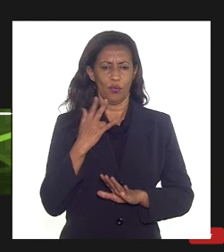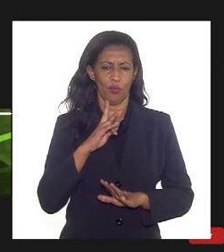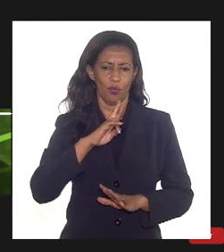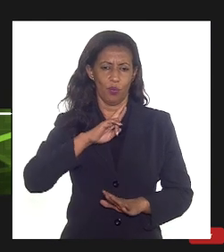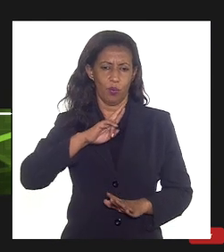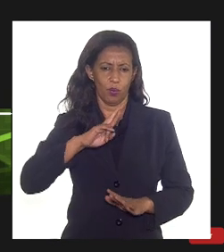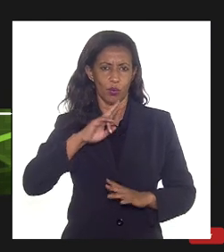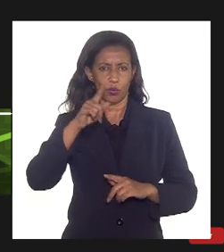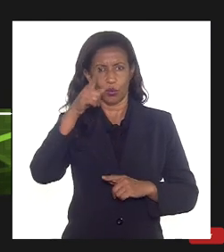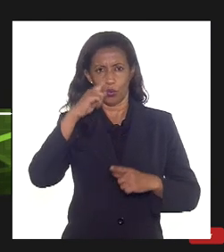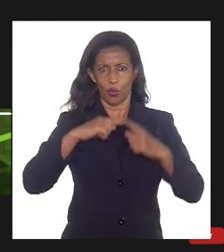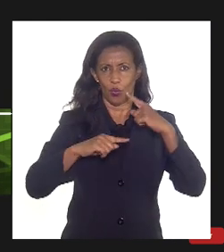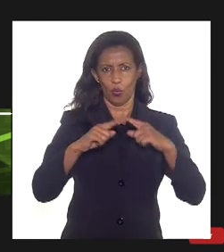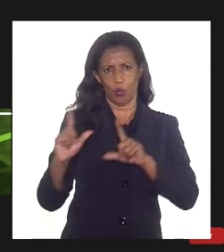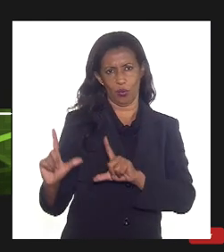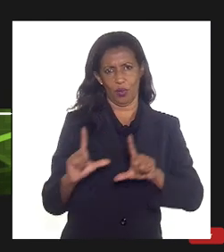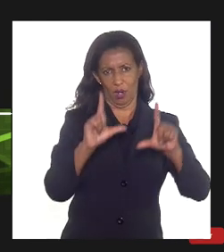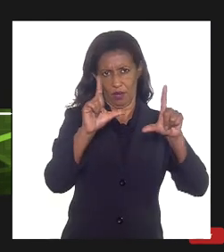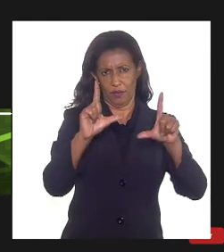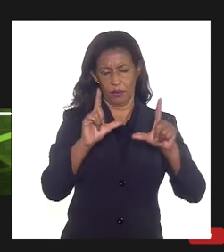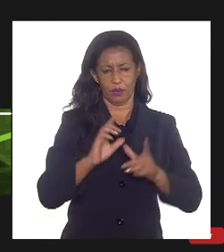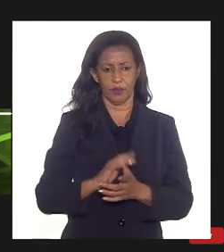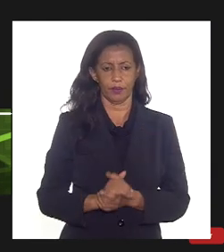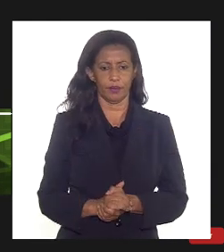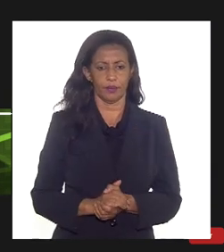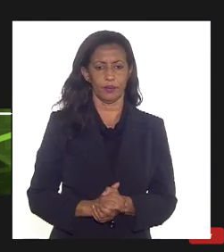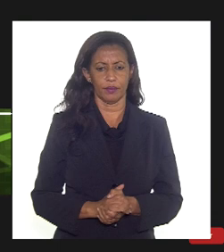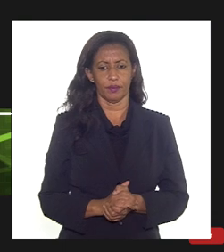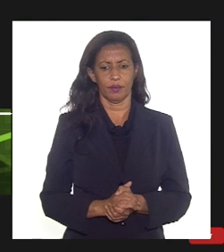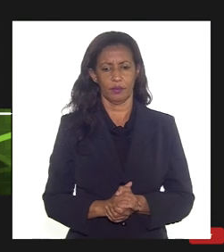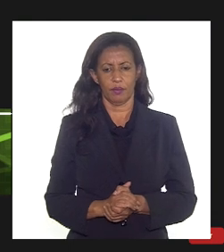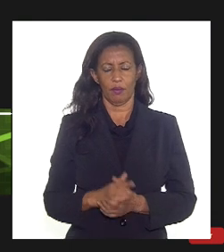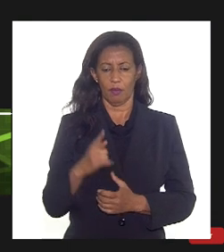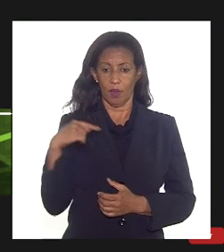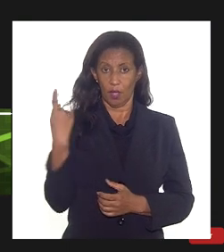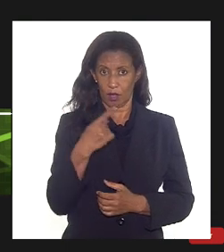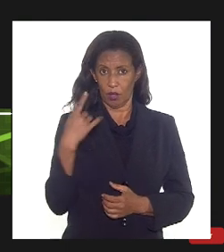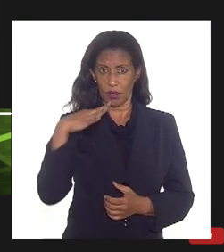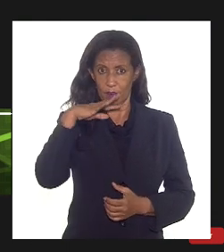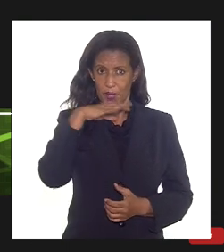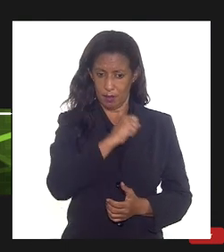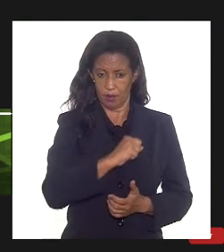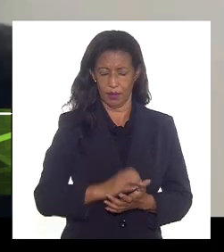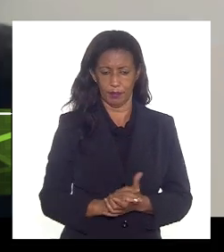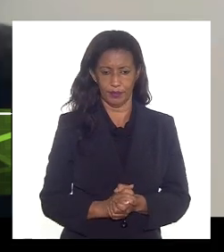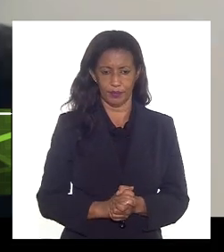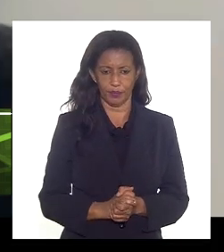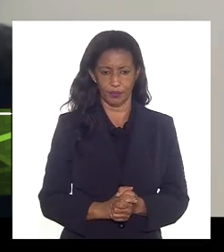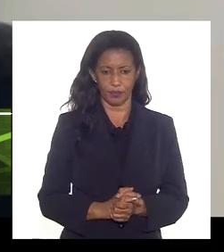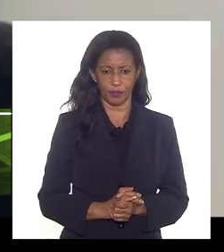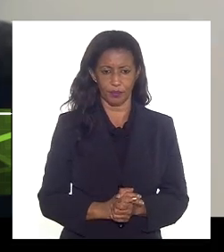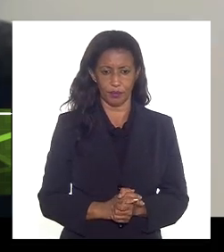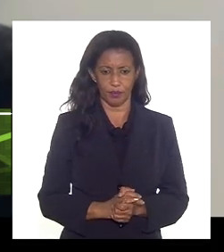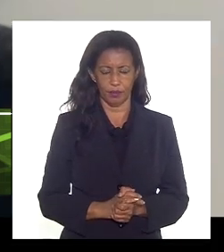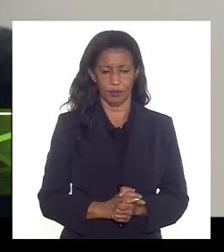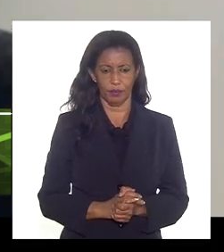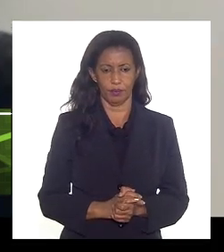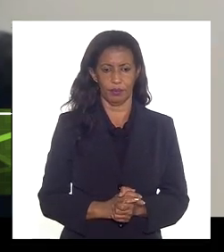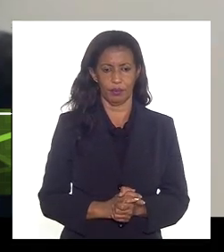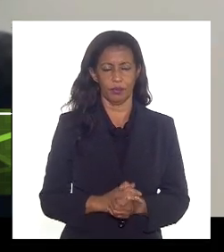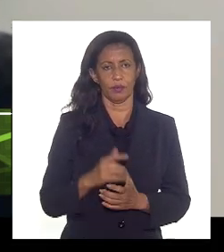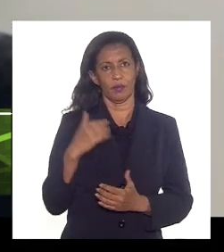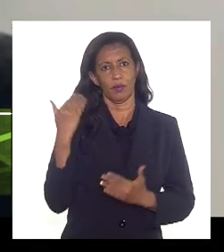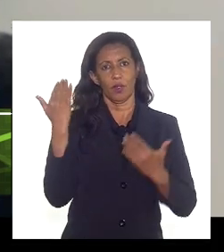se for necessário eu retorno depois a nossa percepção é que essa figura nós